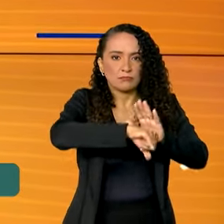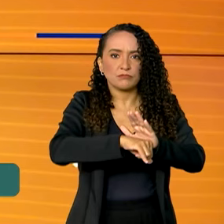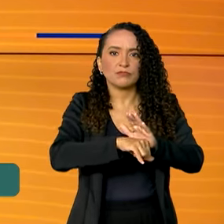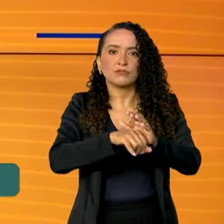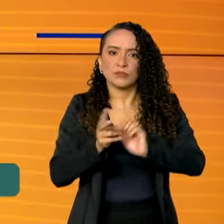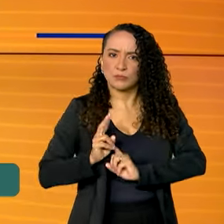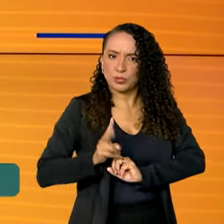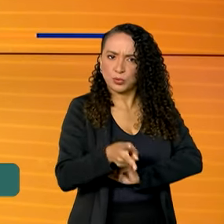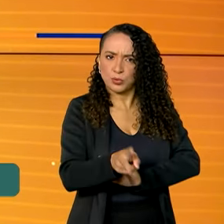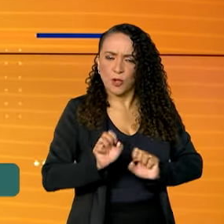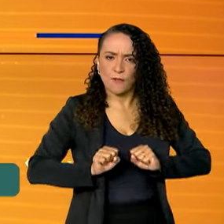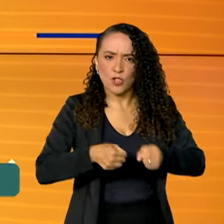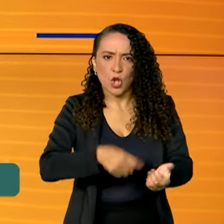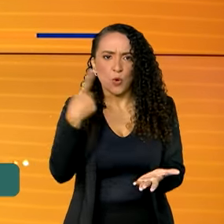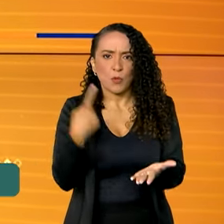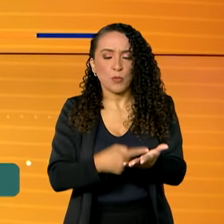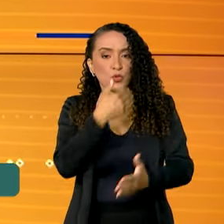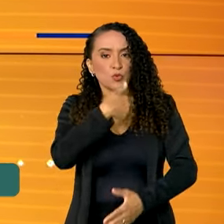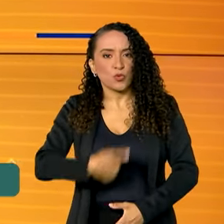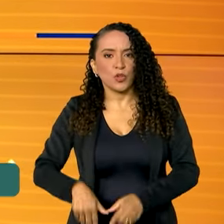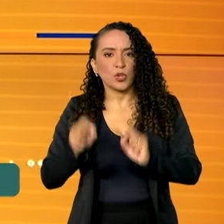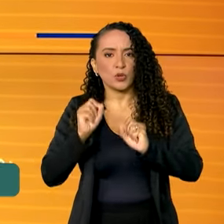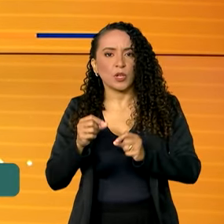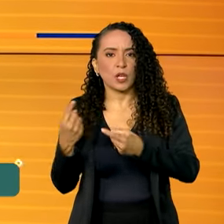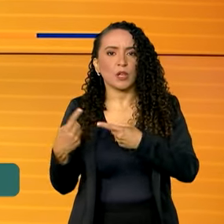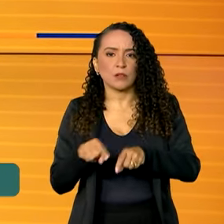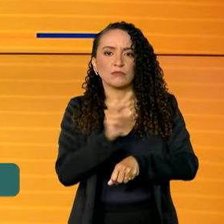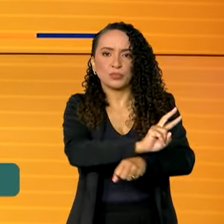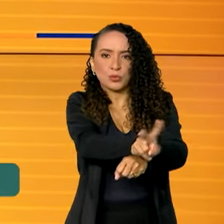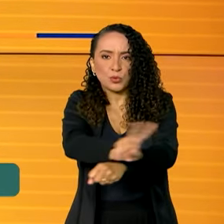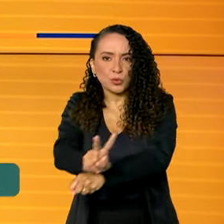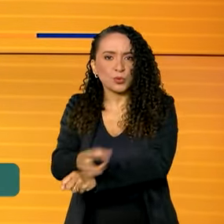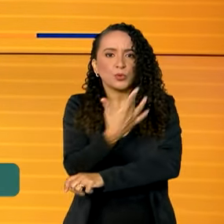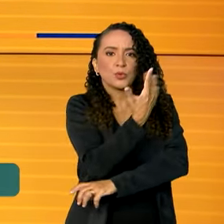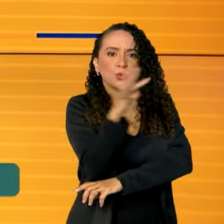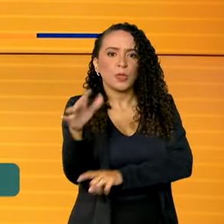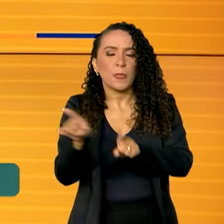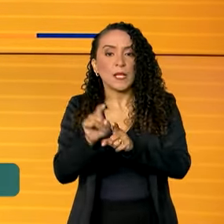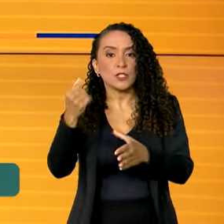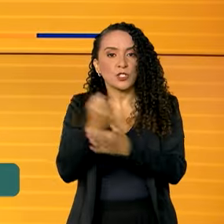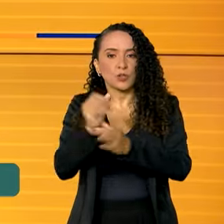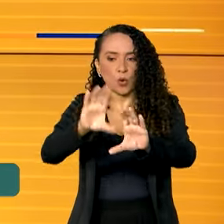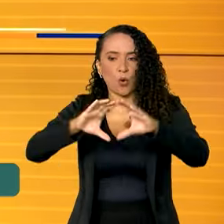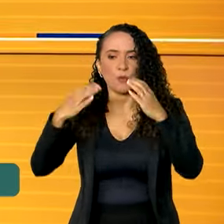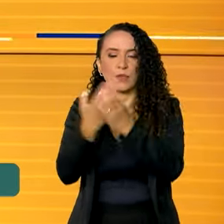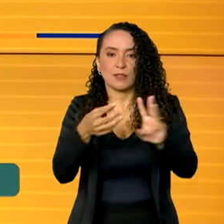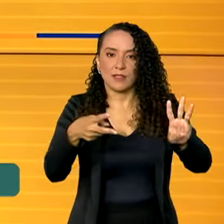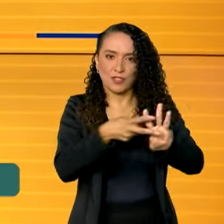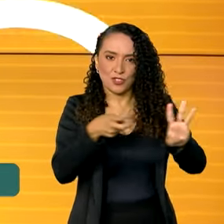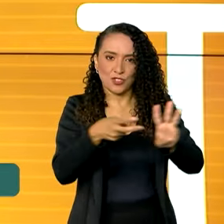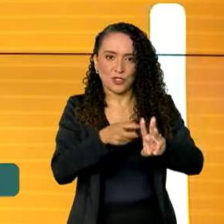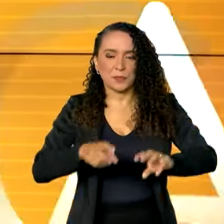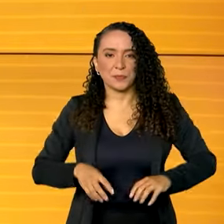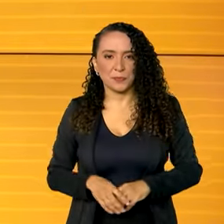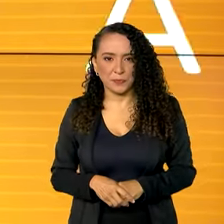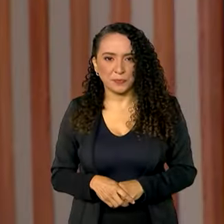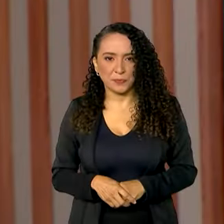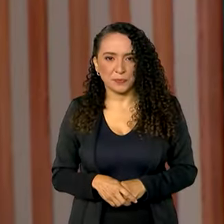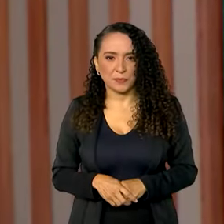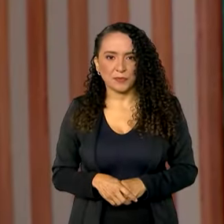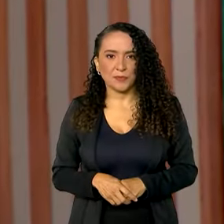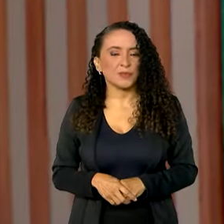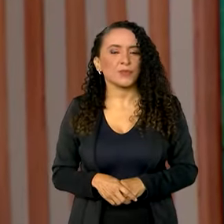contínua, reforçando o compromisso do governo com a preservação ambiental e a segurança das comunidades indígenas.